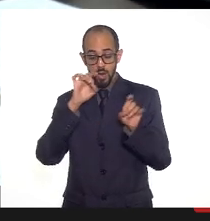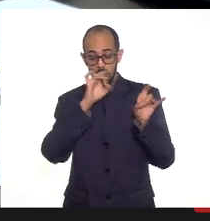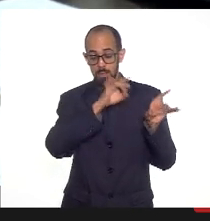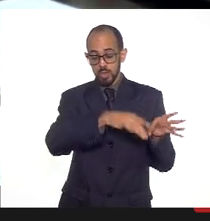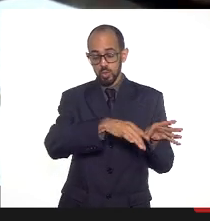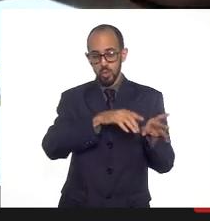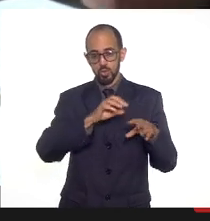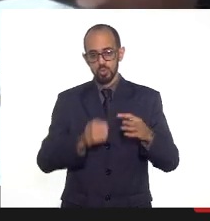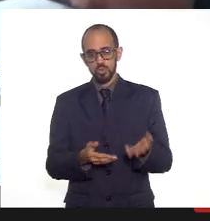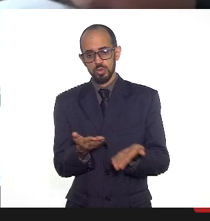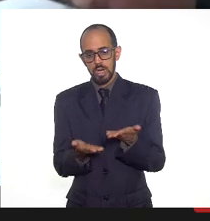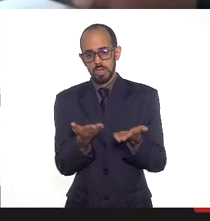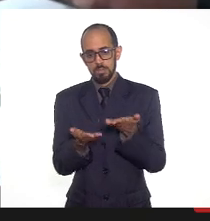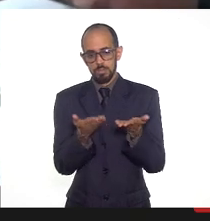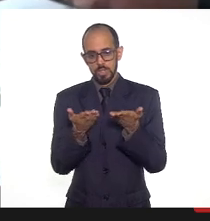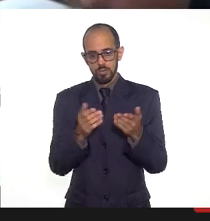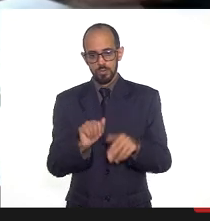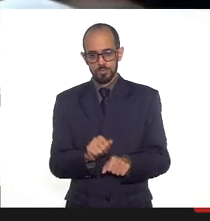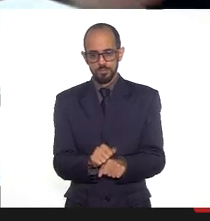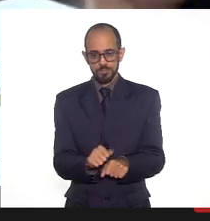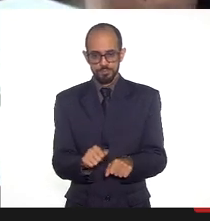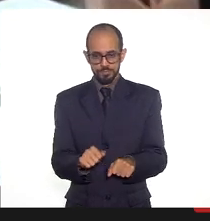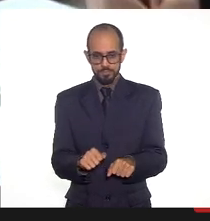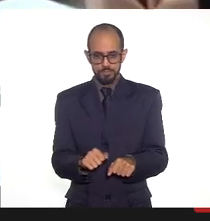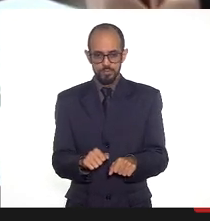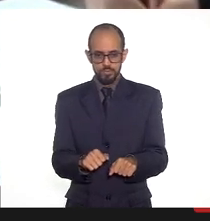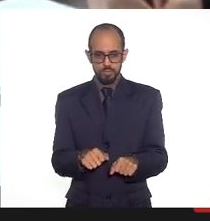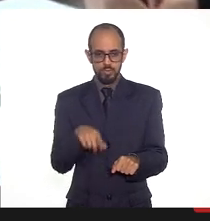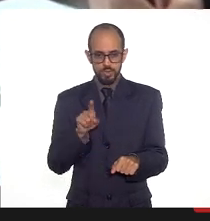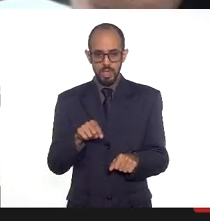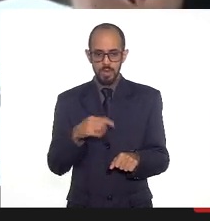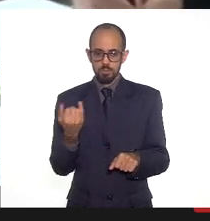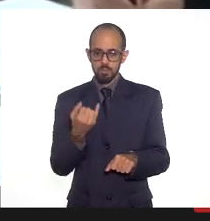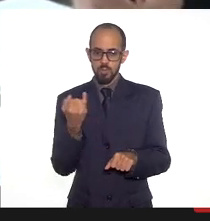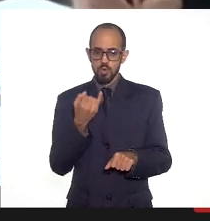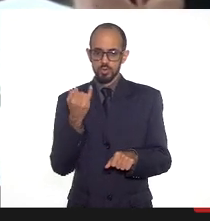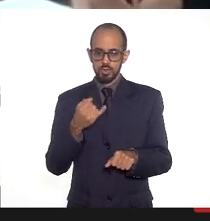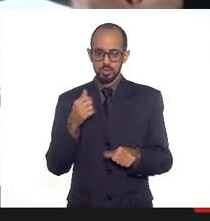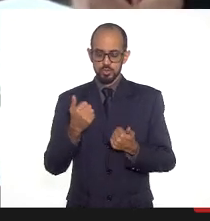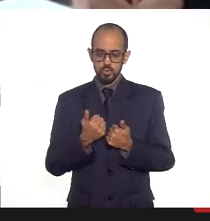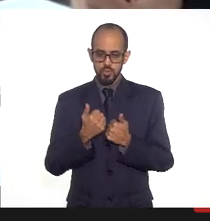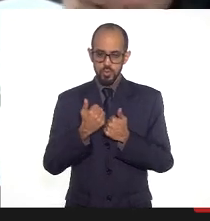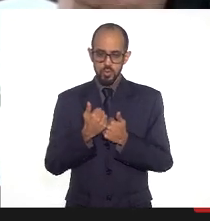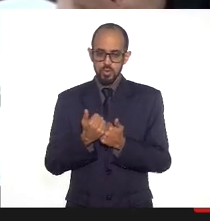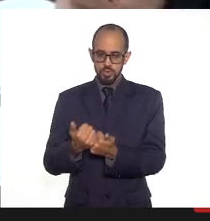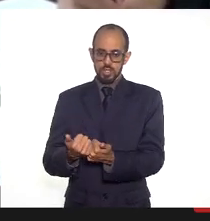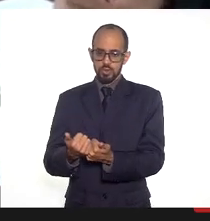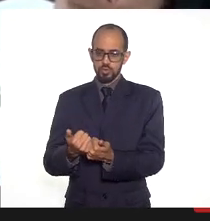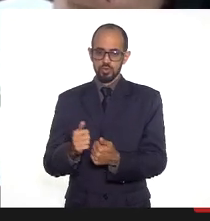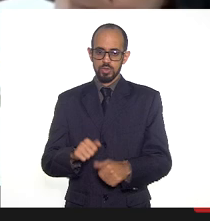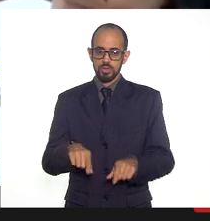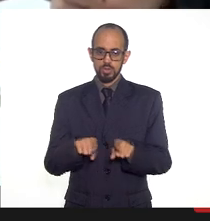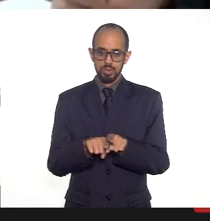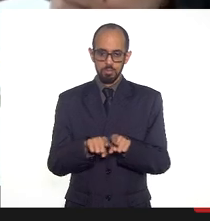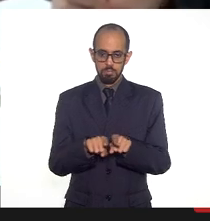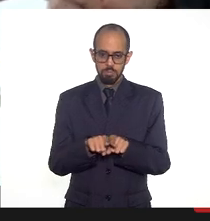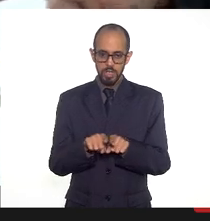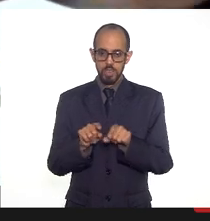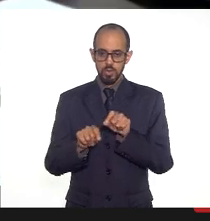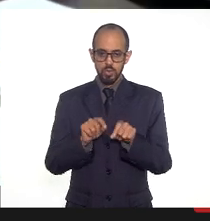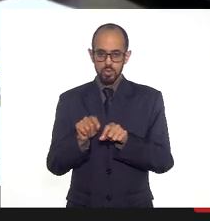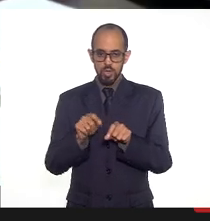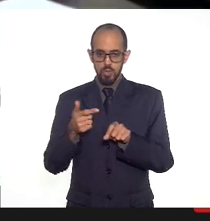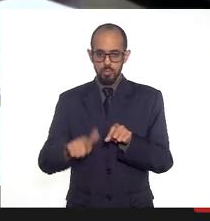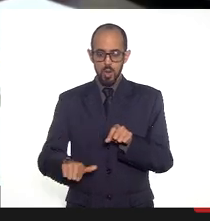tuberculose. A redução do abandono do tratamento vai ser fundamental com esse recurso. E o recurso também, uma outra parte do